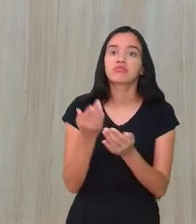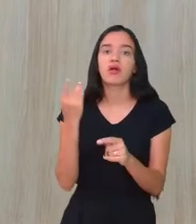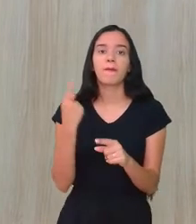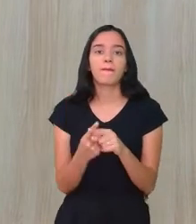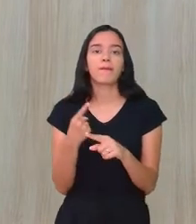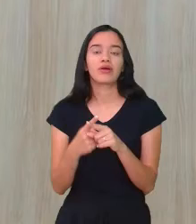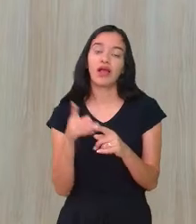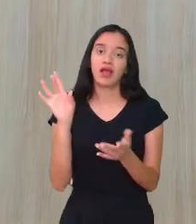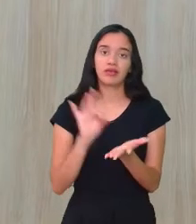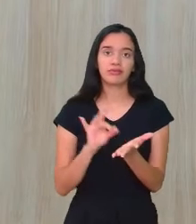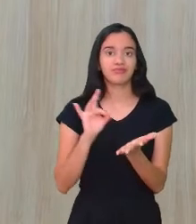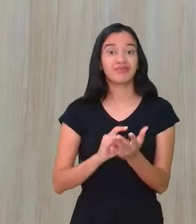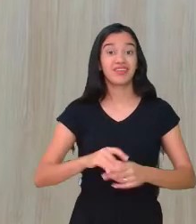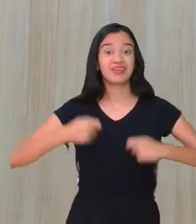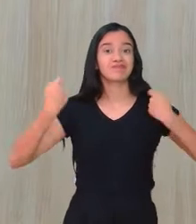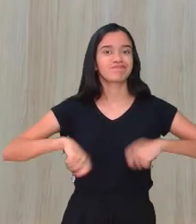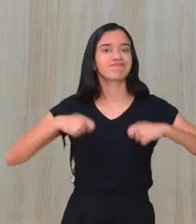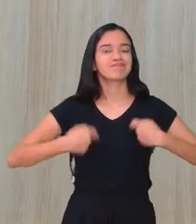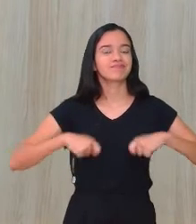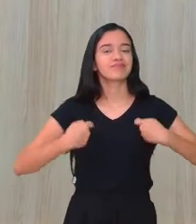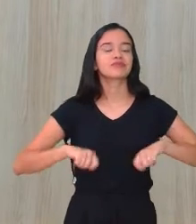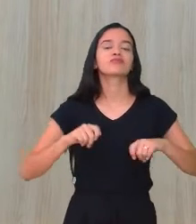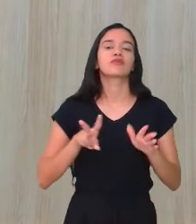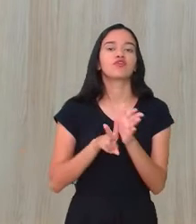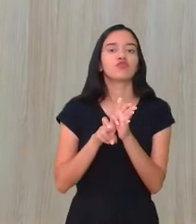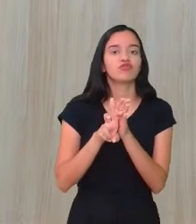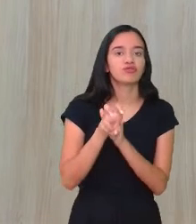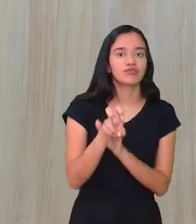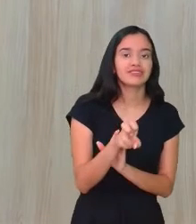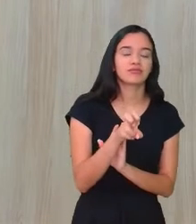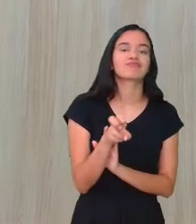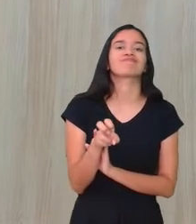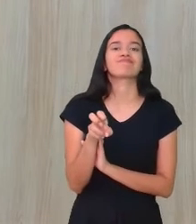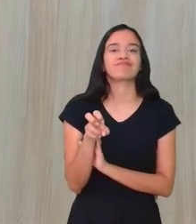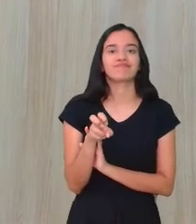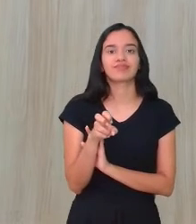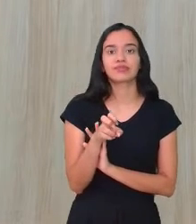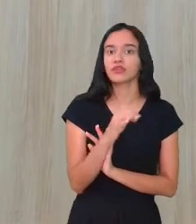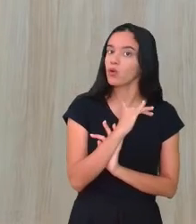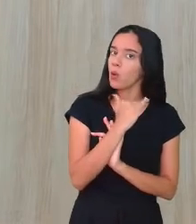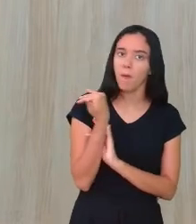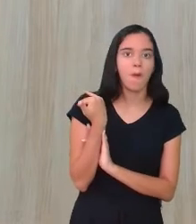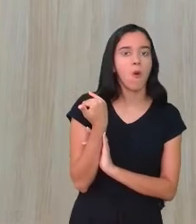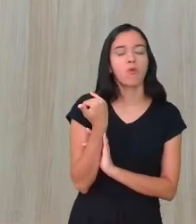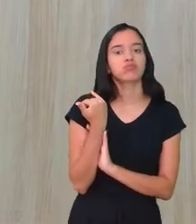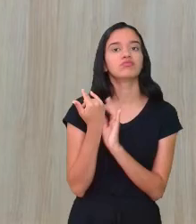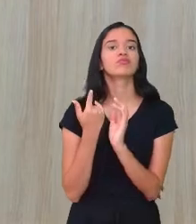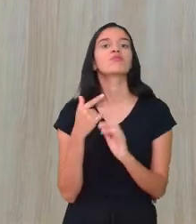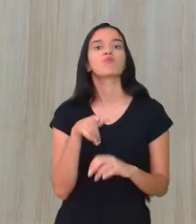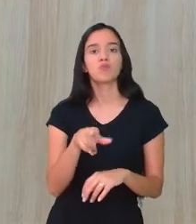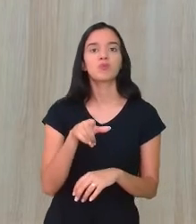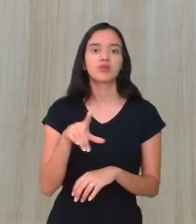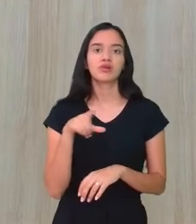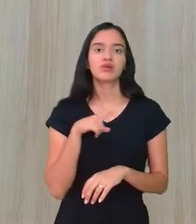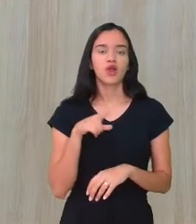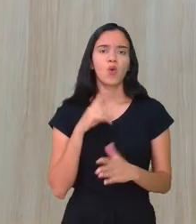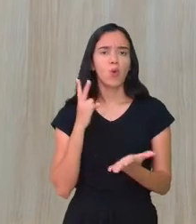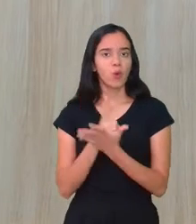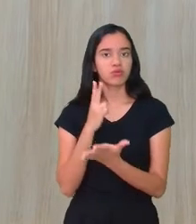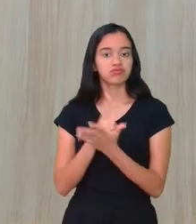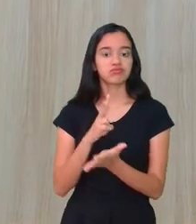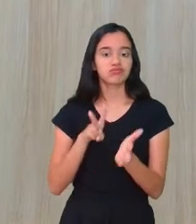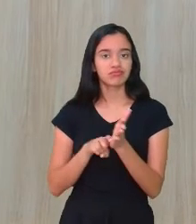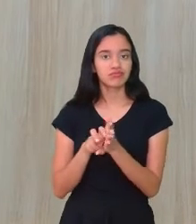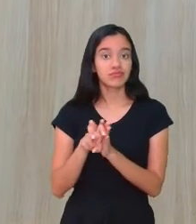realmente elas necessitam porque o vírus ele não morre você fica com esse vírus e